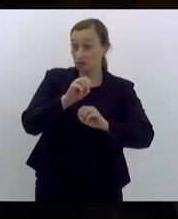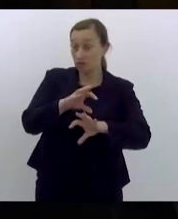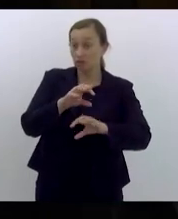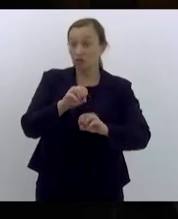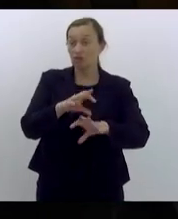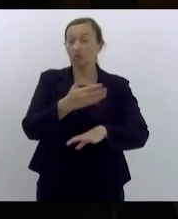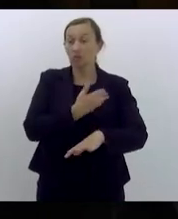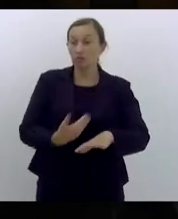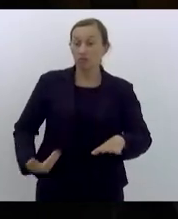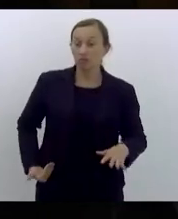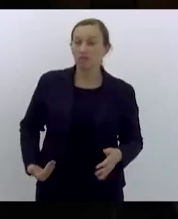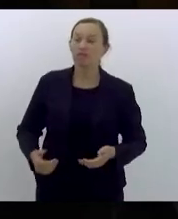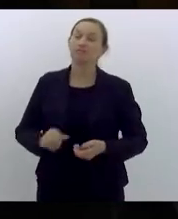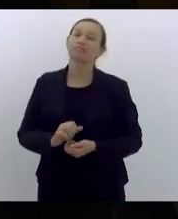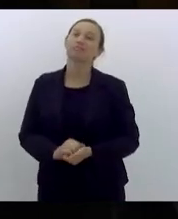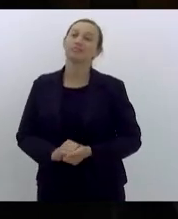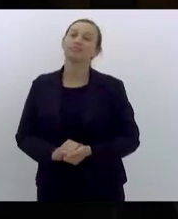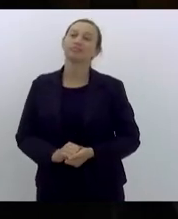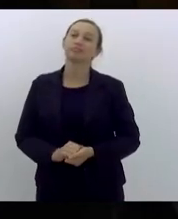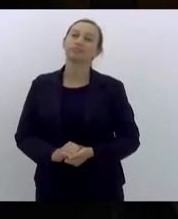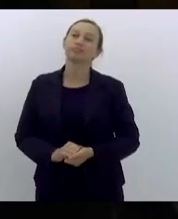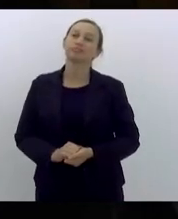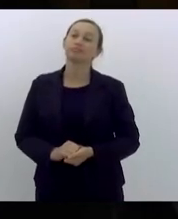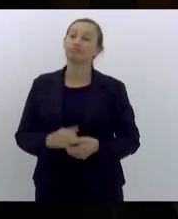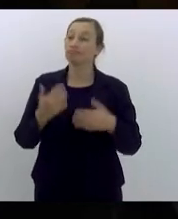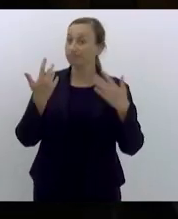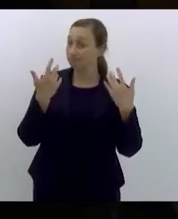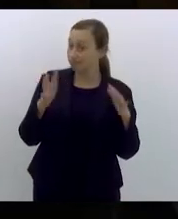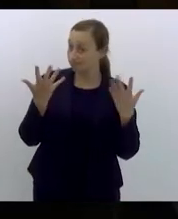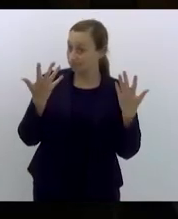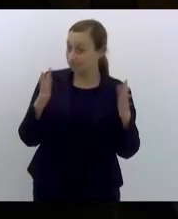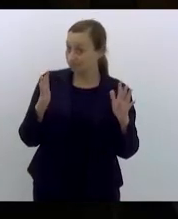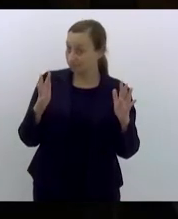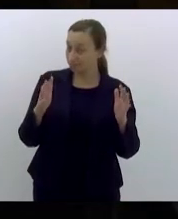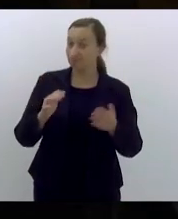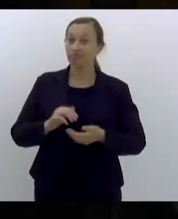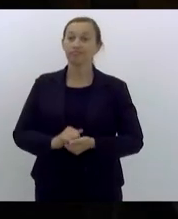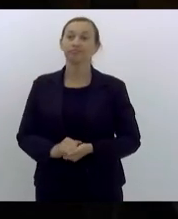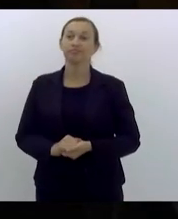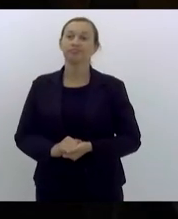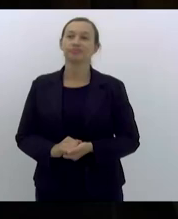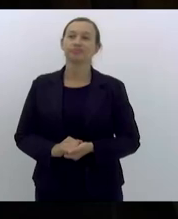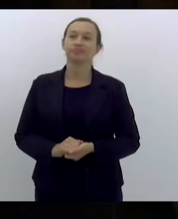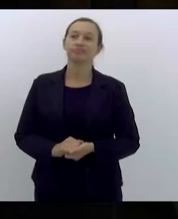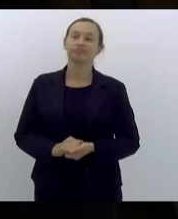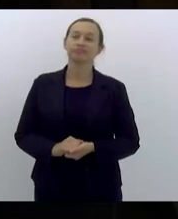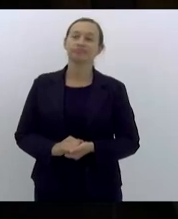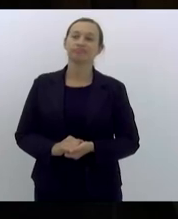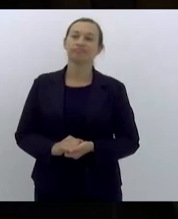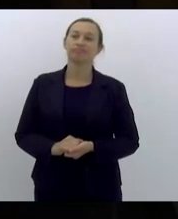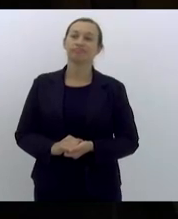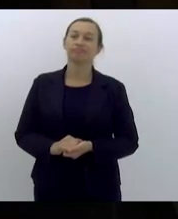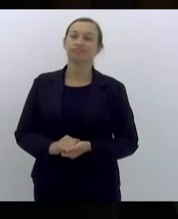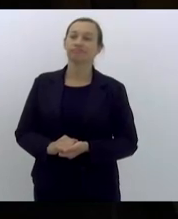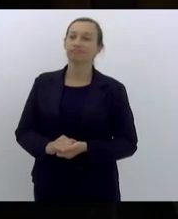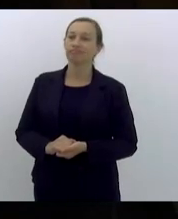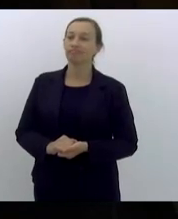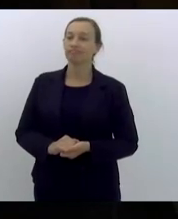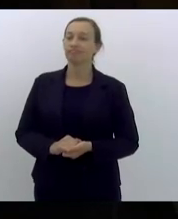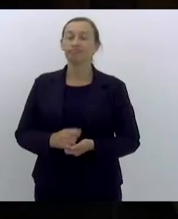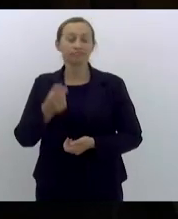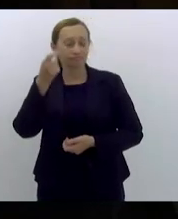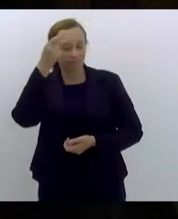deixar sim a minha saudação e a apresentação de muitas estimas pela